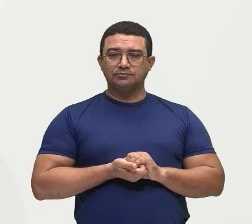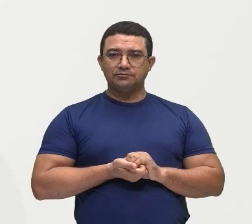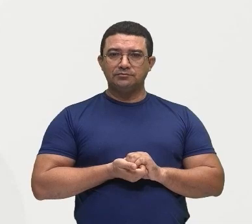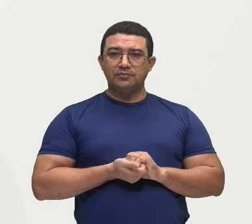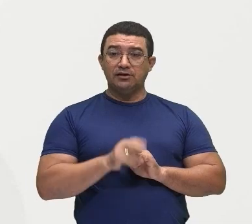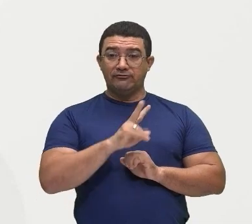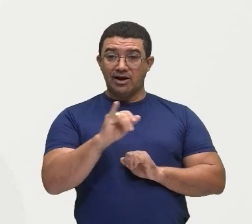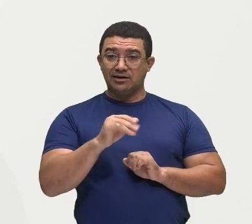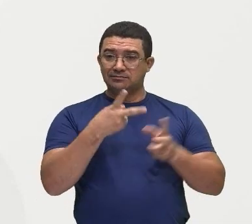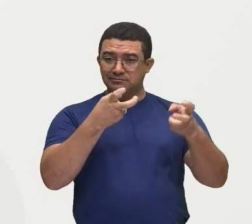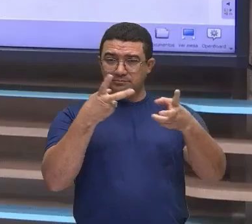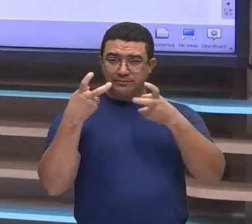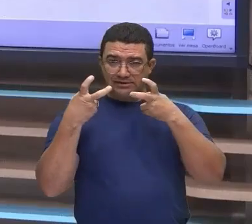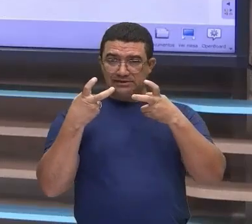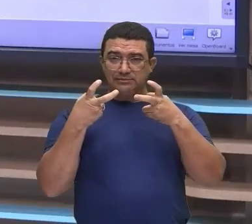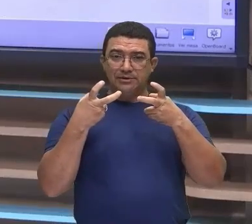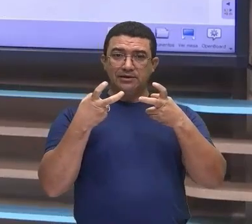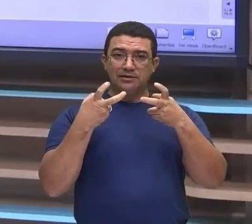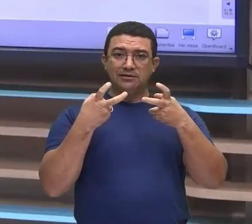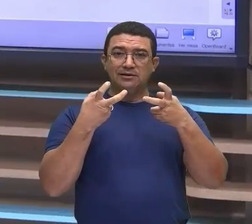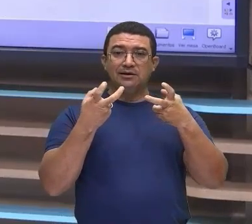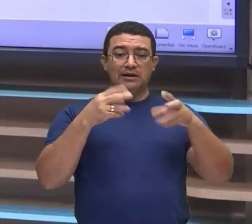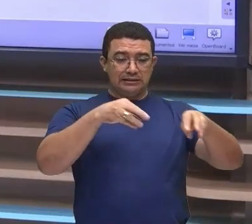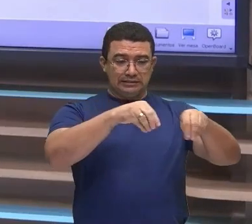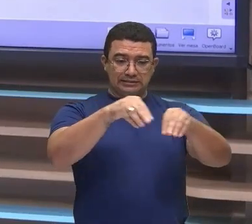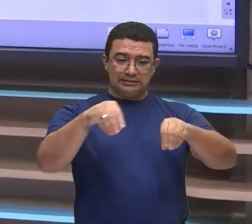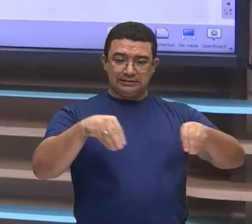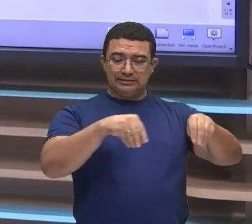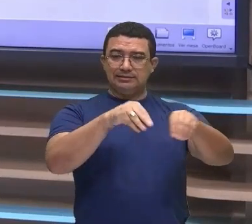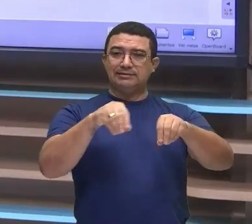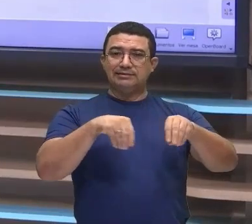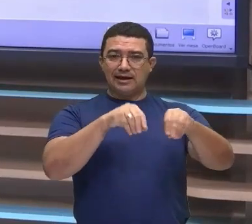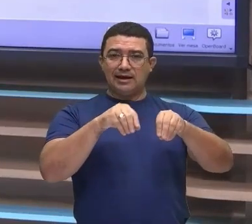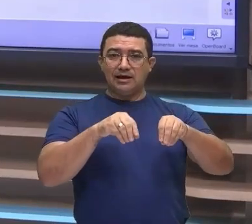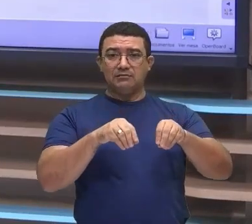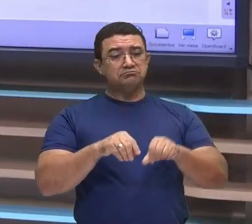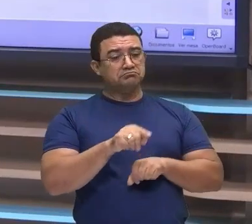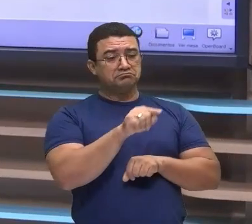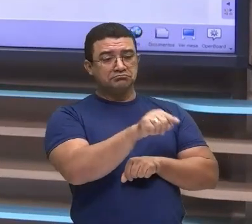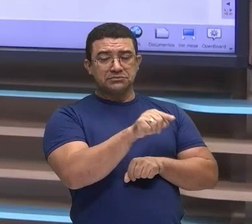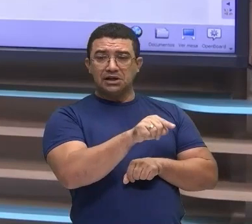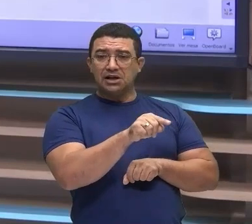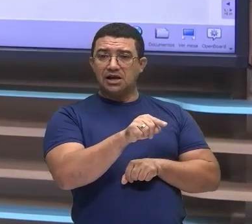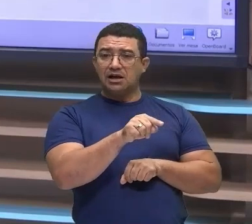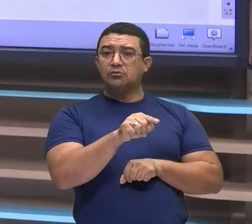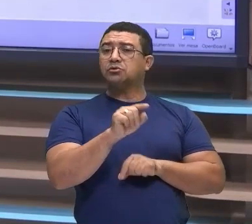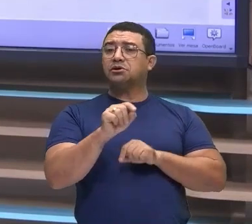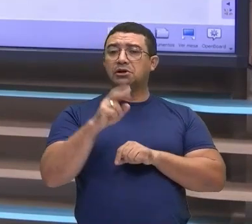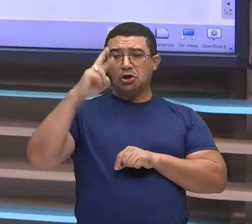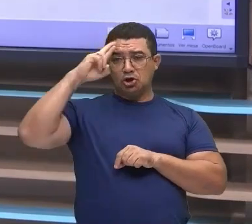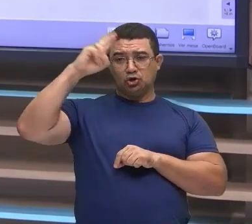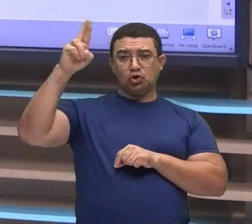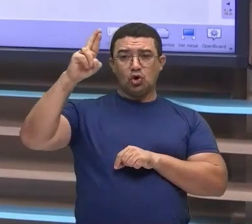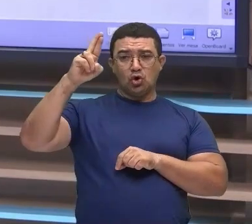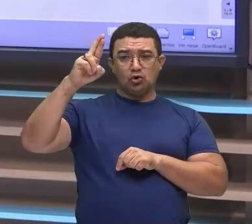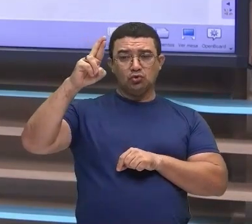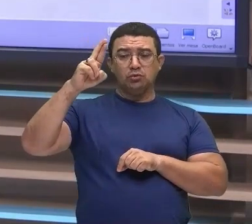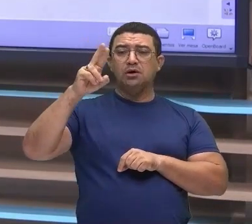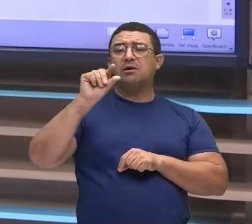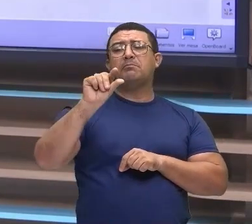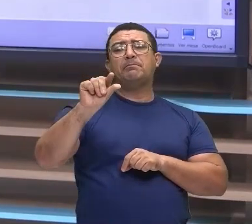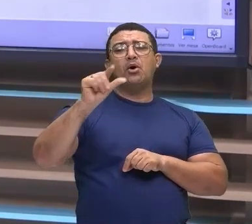vai observar, gente, as terras, elas vão estar ali nas mãos de poucas pessoas. São muitas